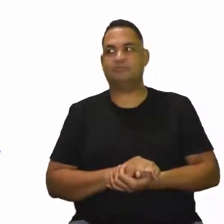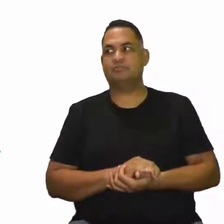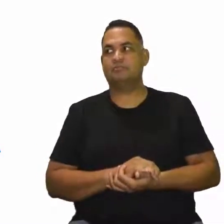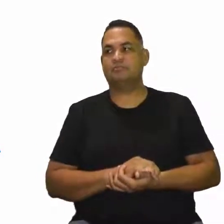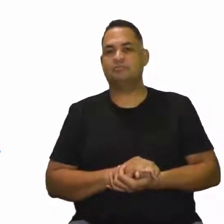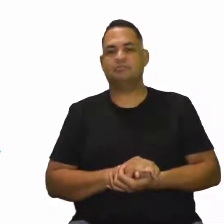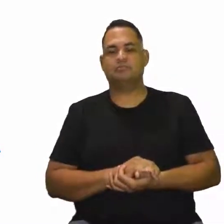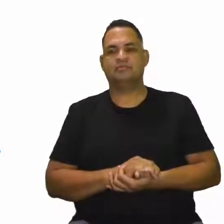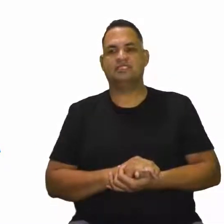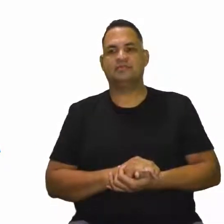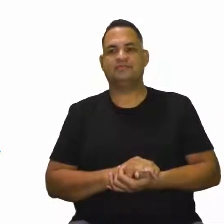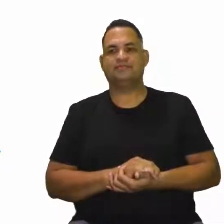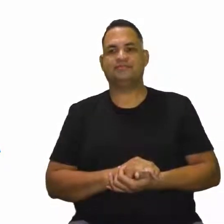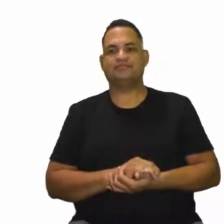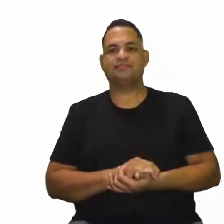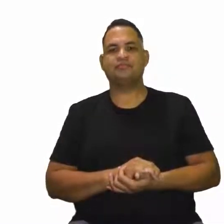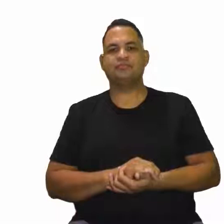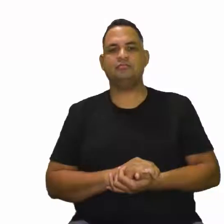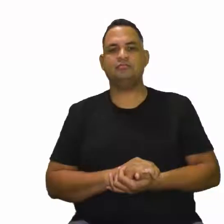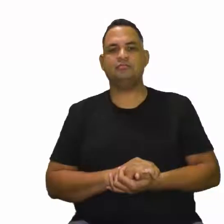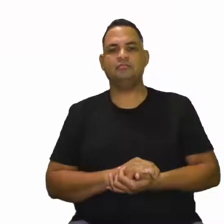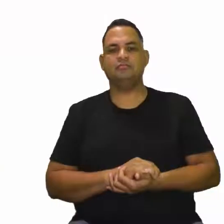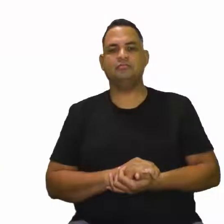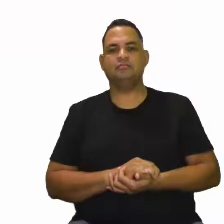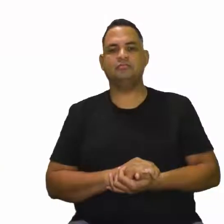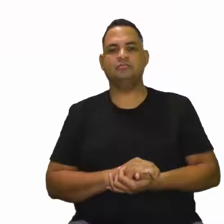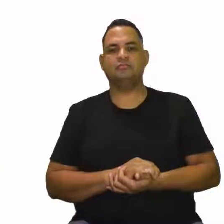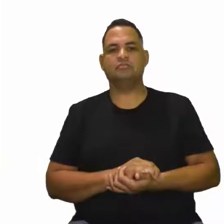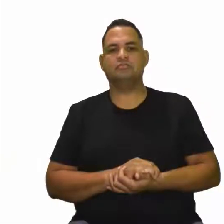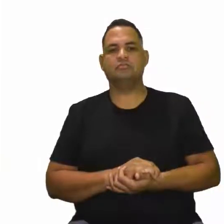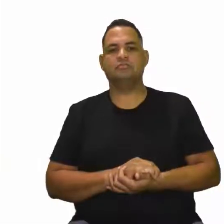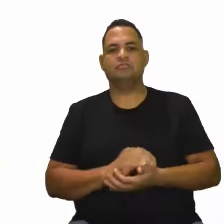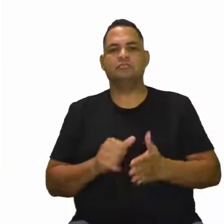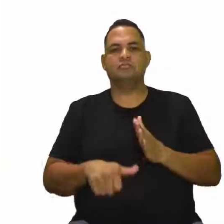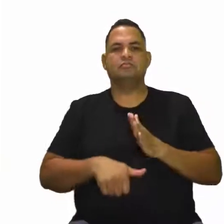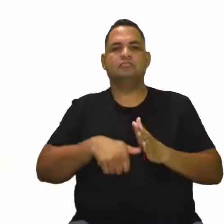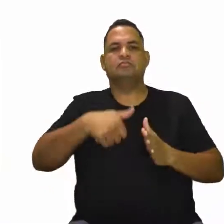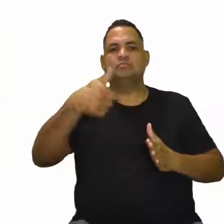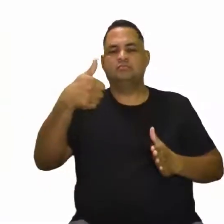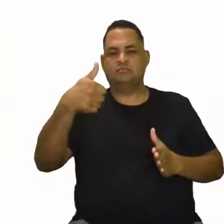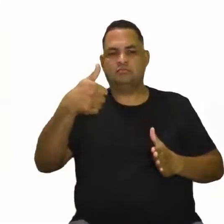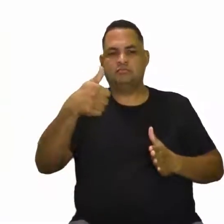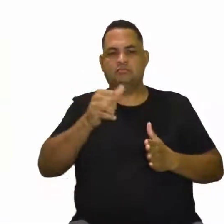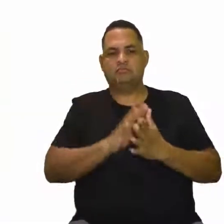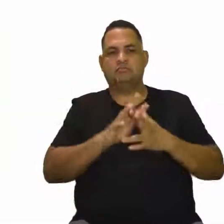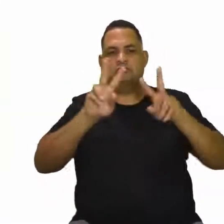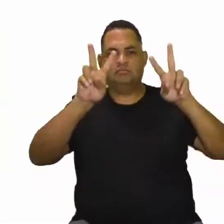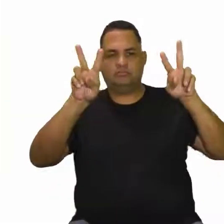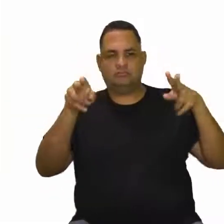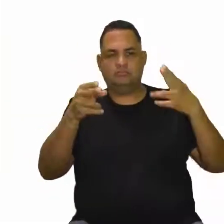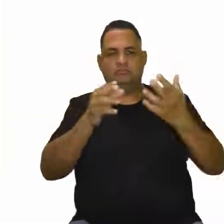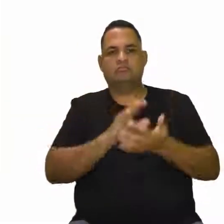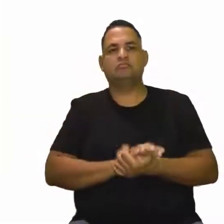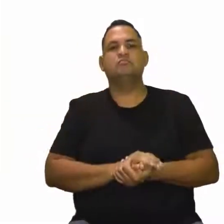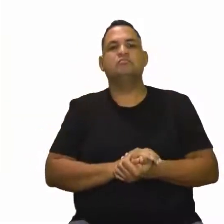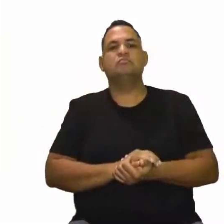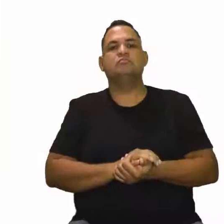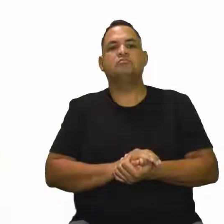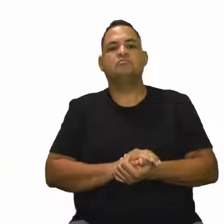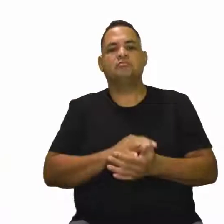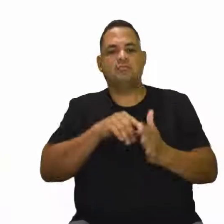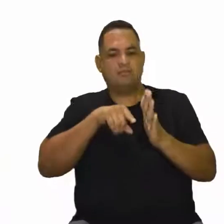Beleza, profe. Então, vamos lá. Então, vamos aqui para a nossa primeira sub-temática, né, que é